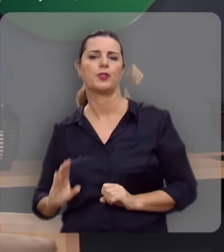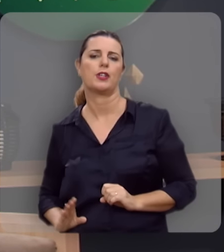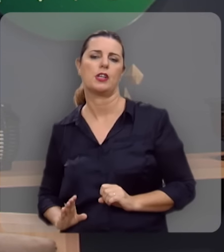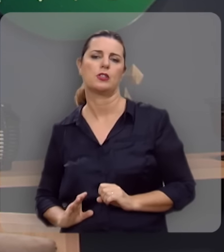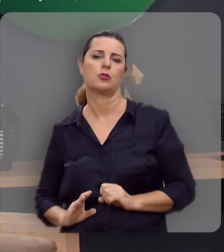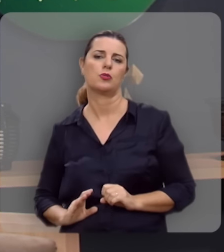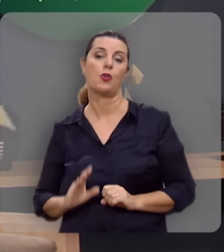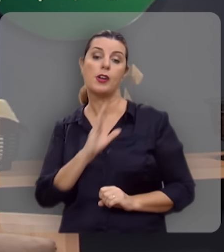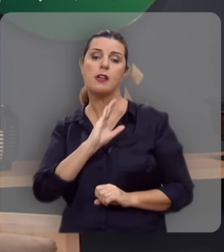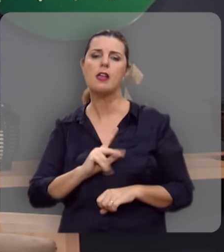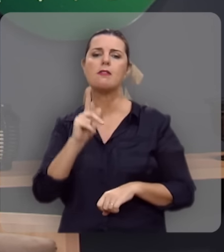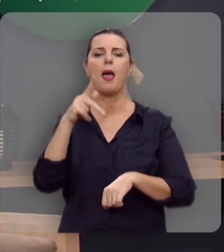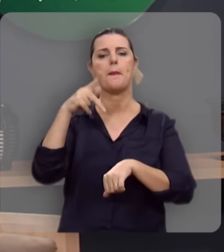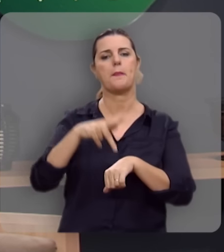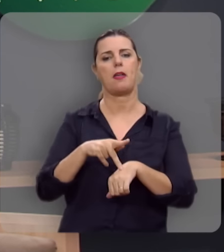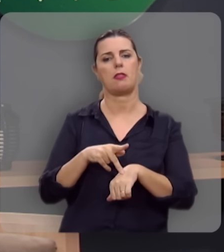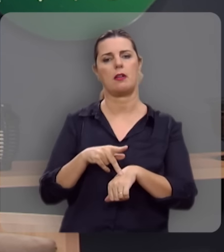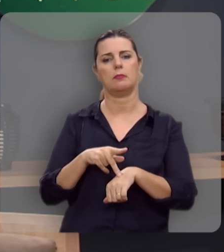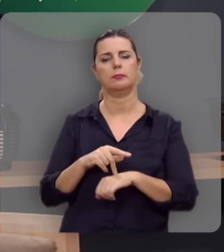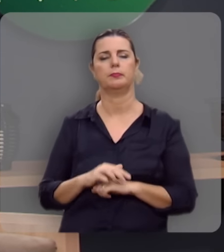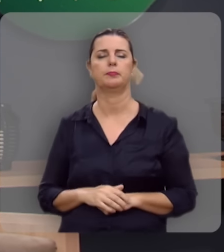próprio Cristo, ele é a pedra.